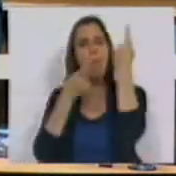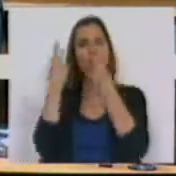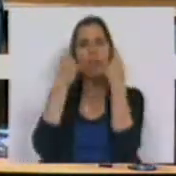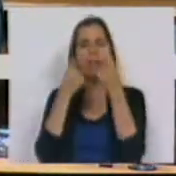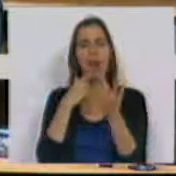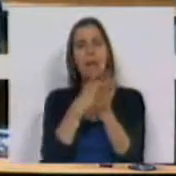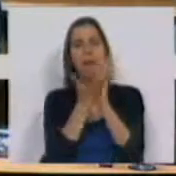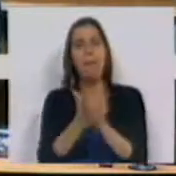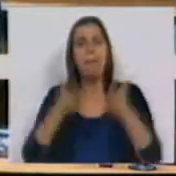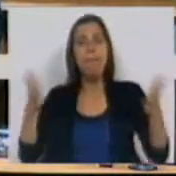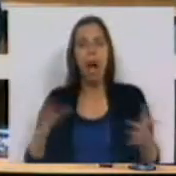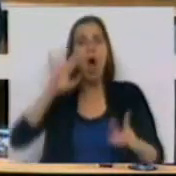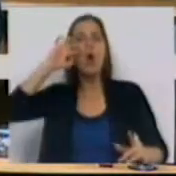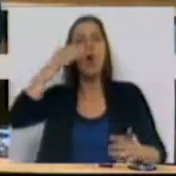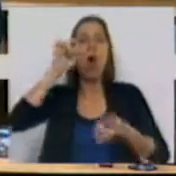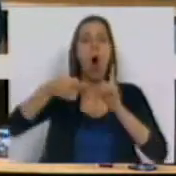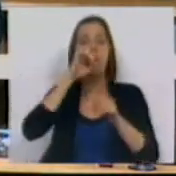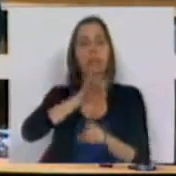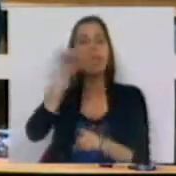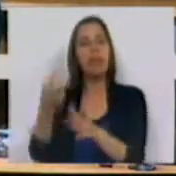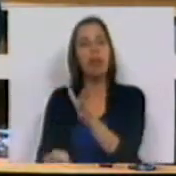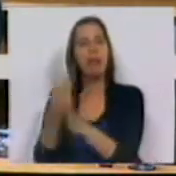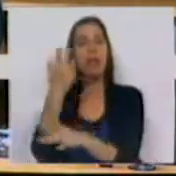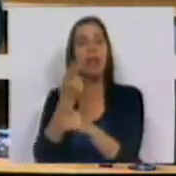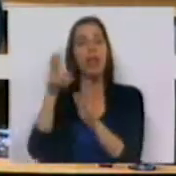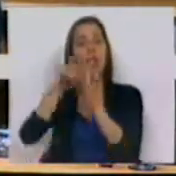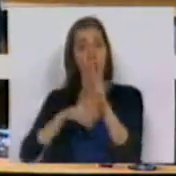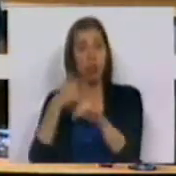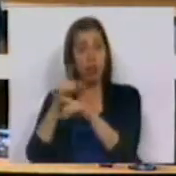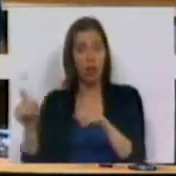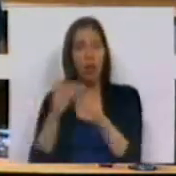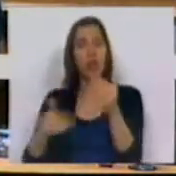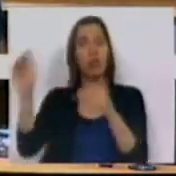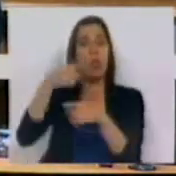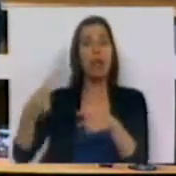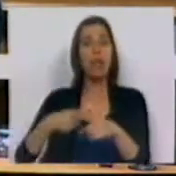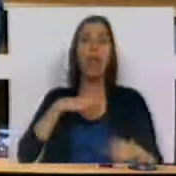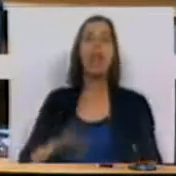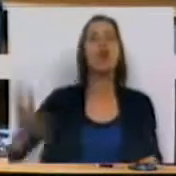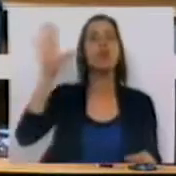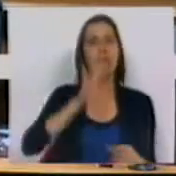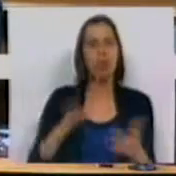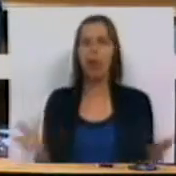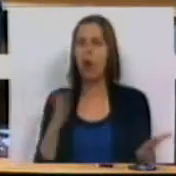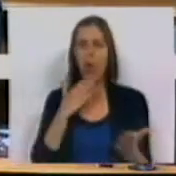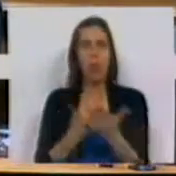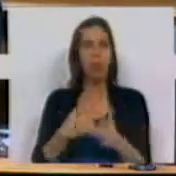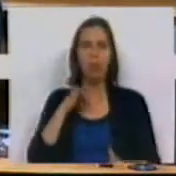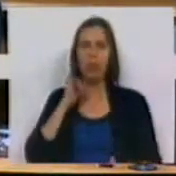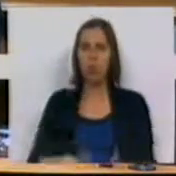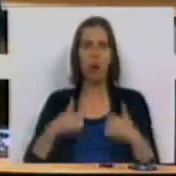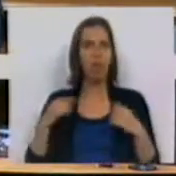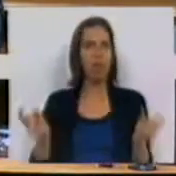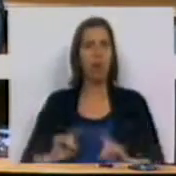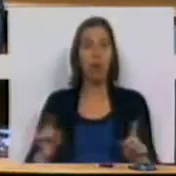mais vasta sobre as consequências da criação de um regime excepcional para o superior interesse nacional, não daremos o nosso aval